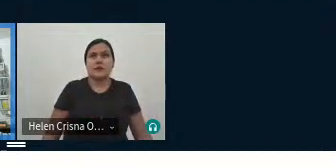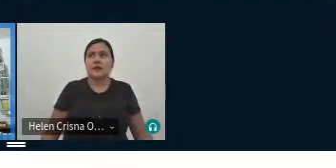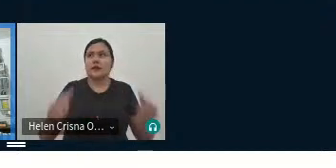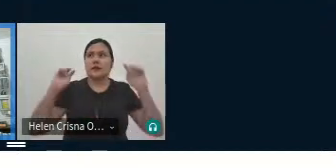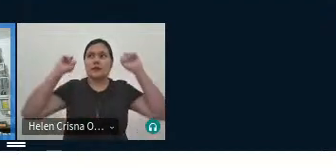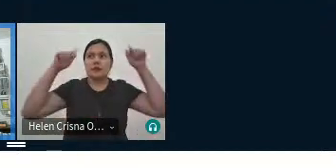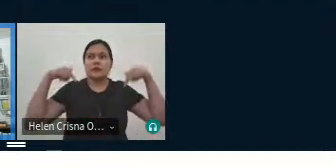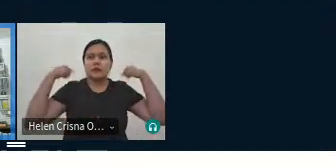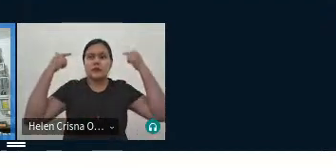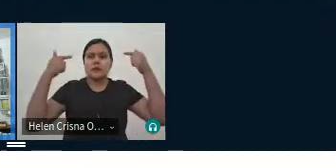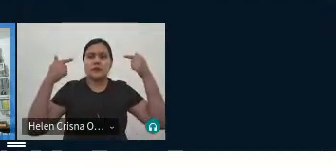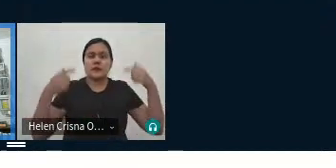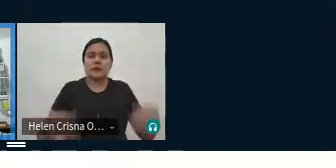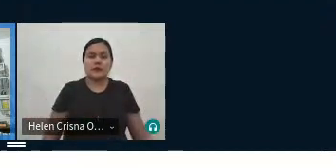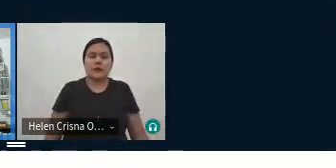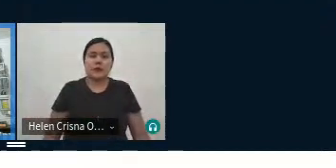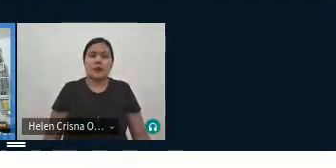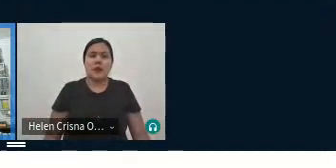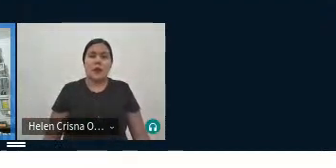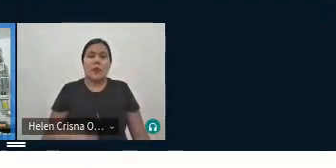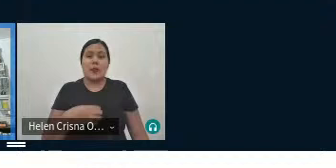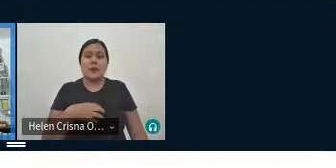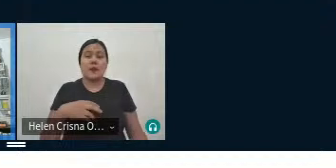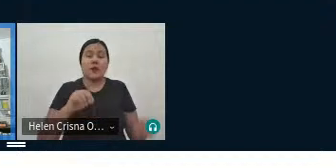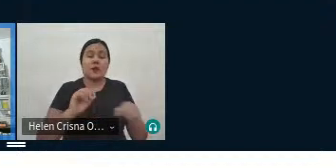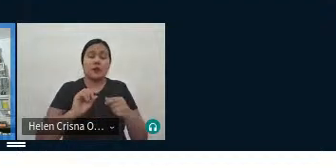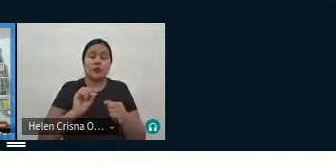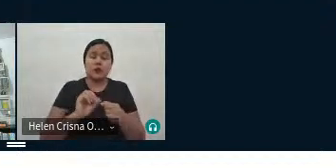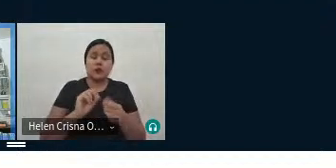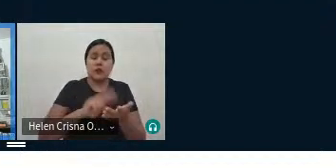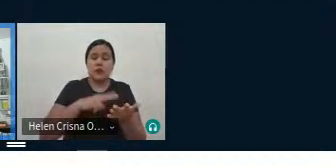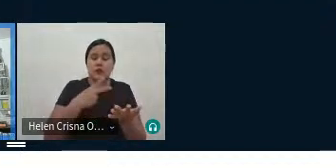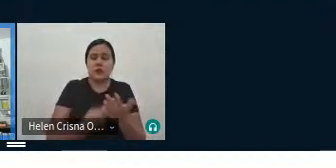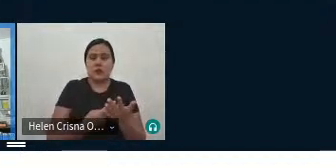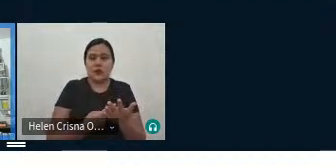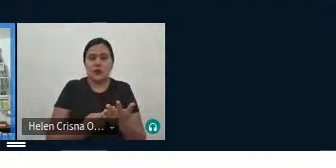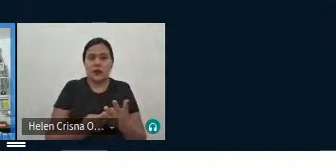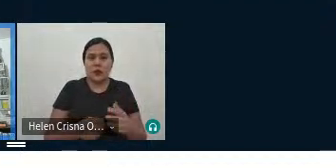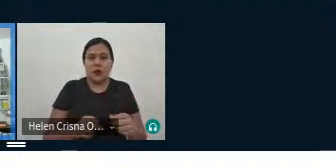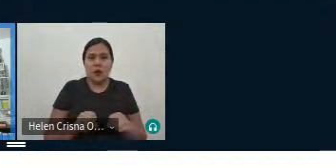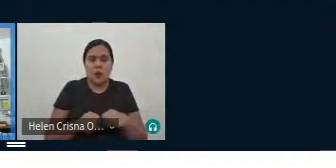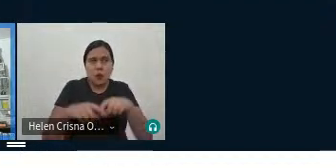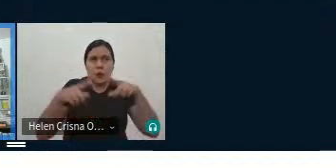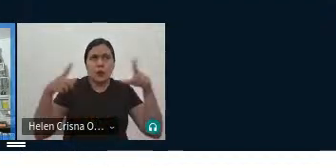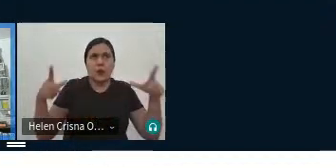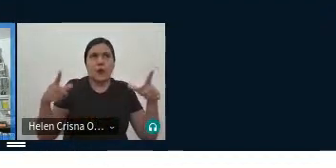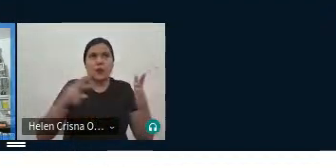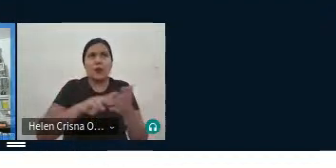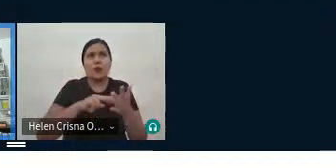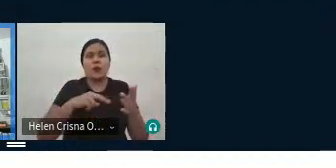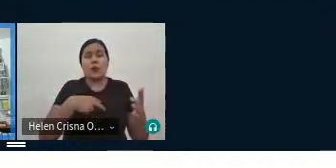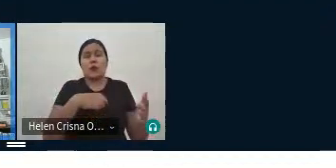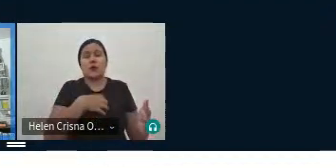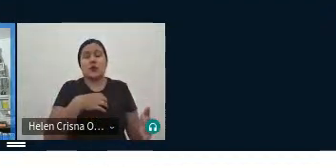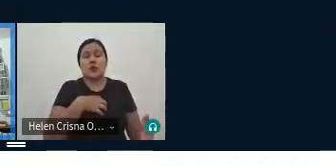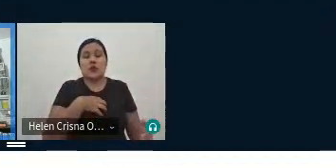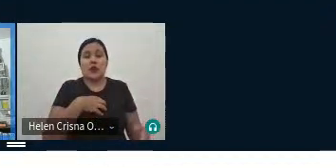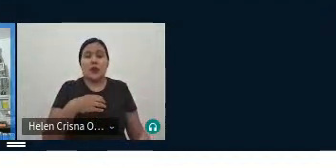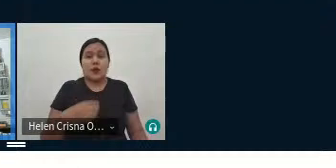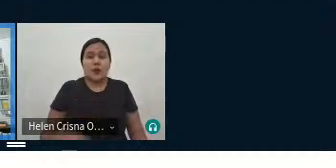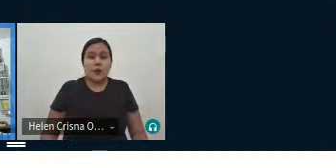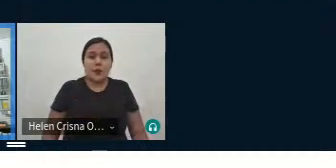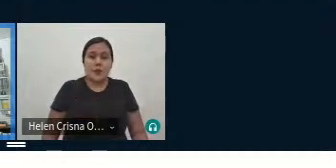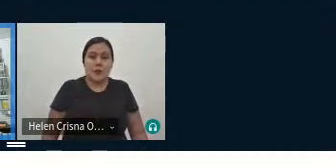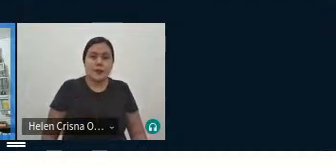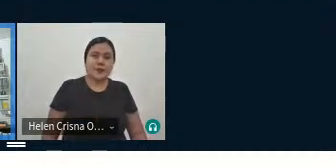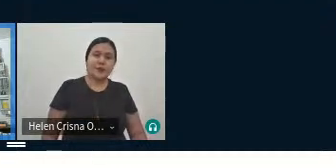dando esse sentido, só que quando você faz a tradução, você amplia esse sentido aqui, porque esse candi, ele tem um